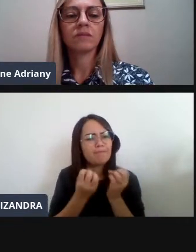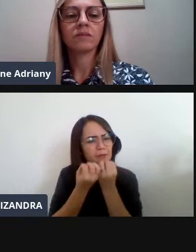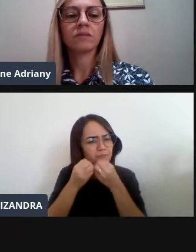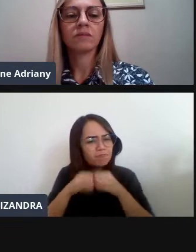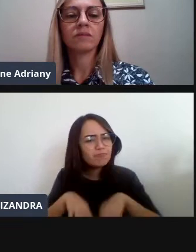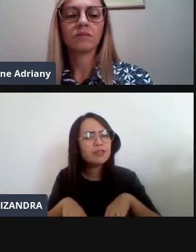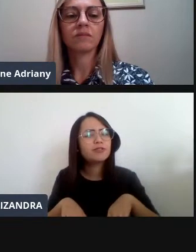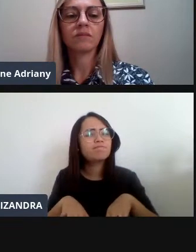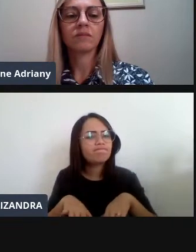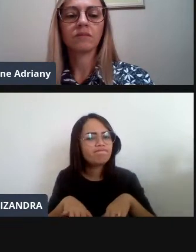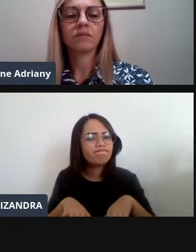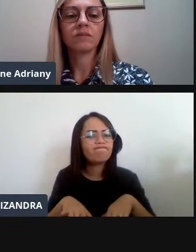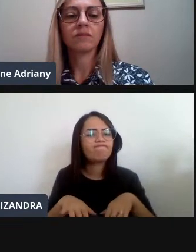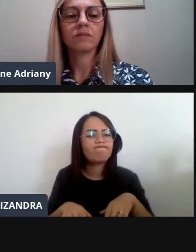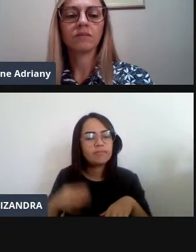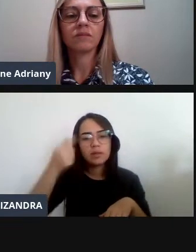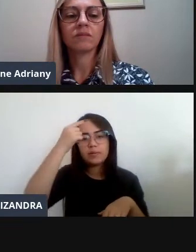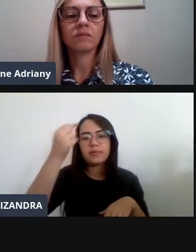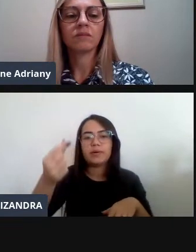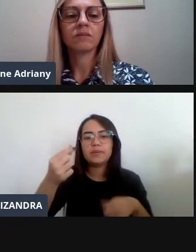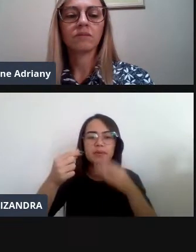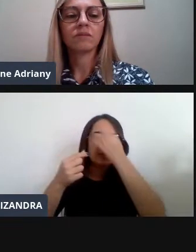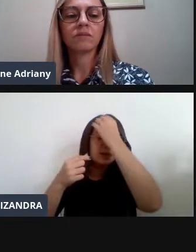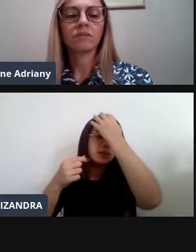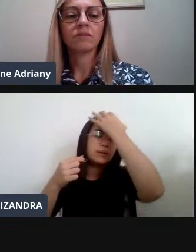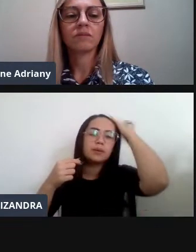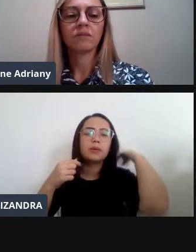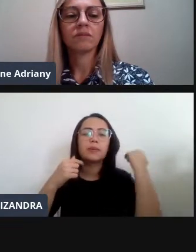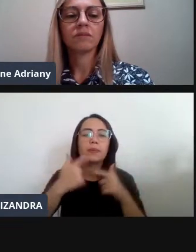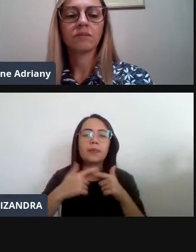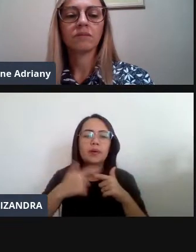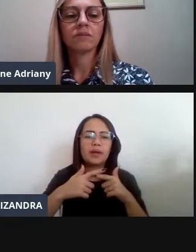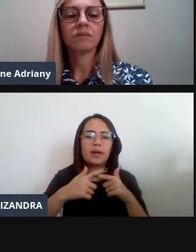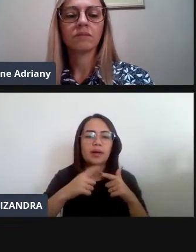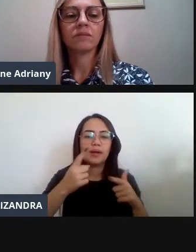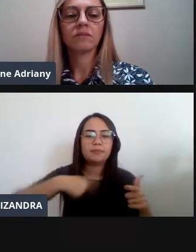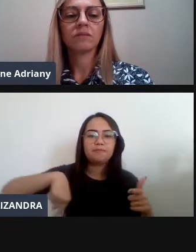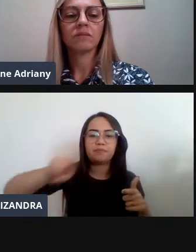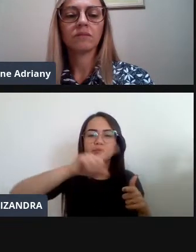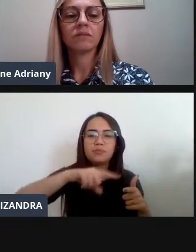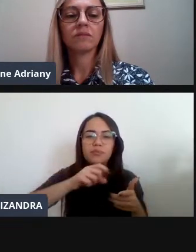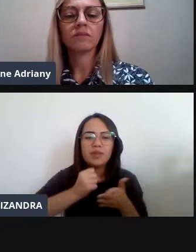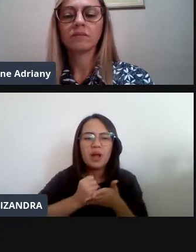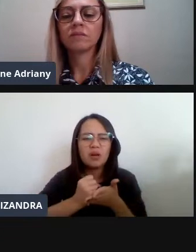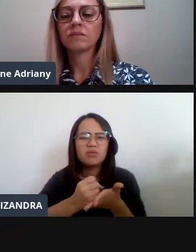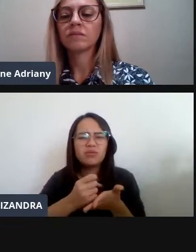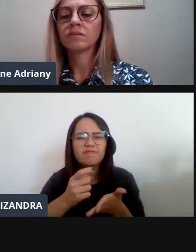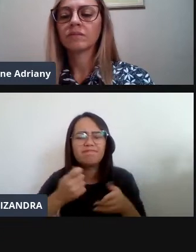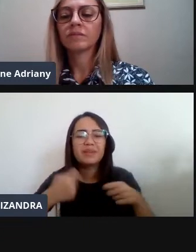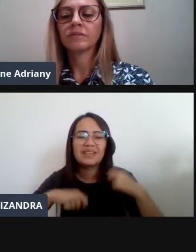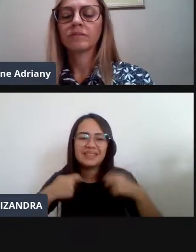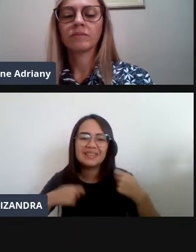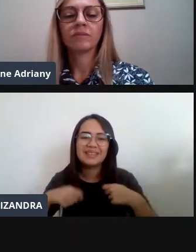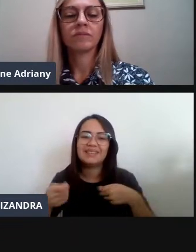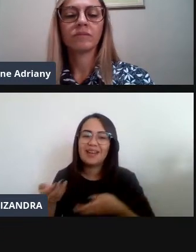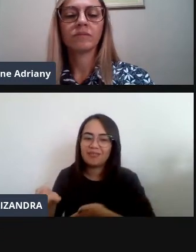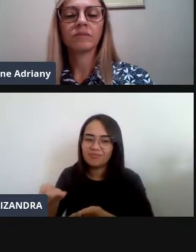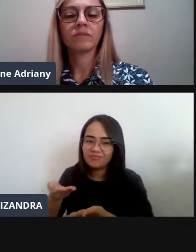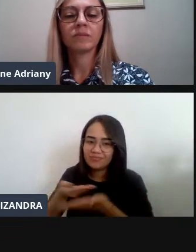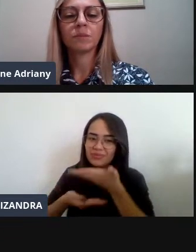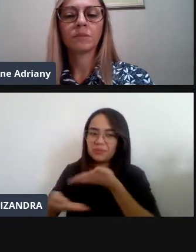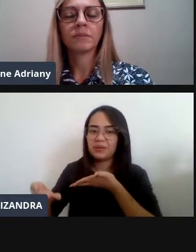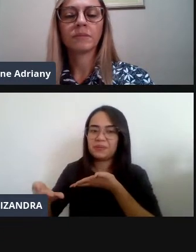Porque Nós Estamos Investindo Que A Sociedade Investe Nós Professores Técnicos Vocês Ela Precisa Ter Um Retorno Então Não